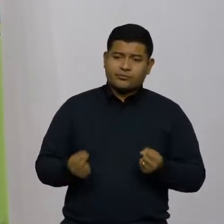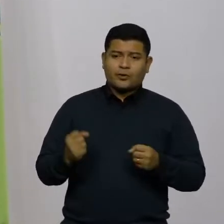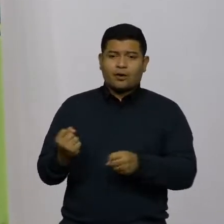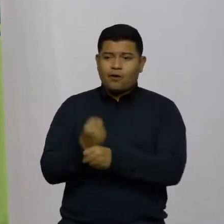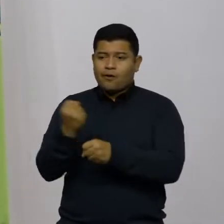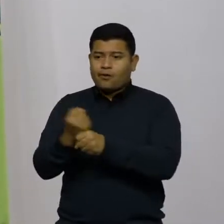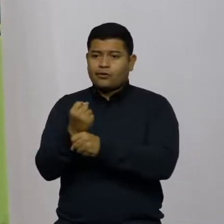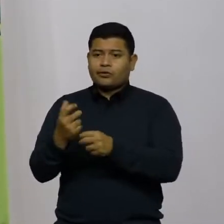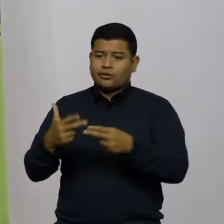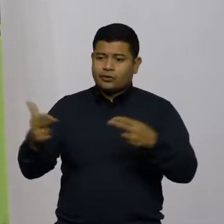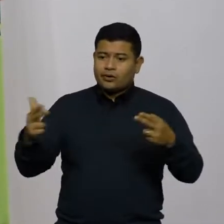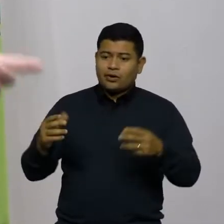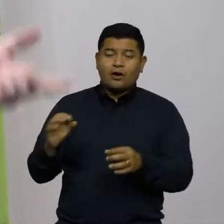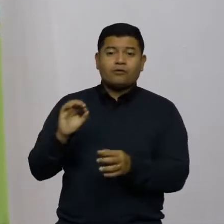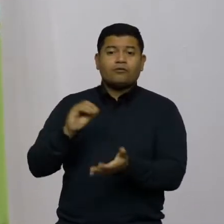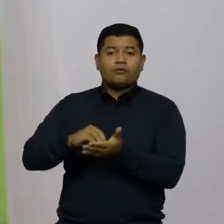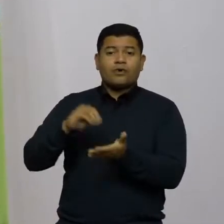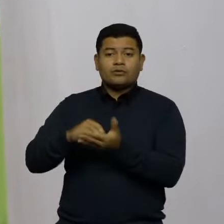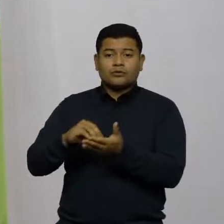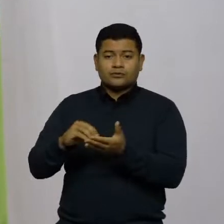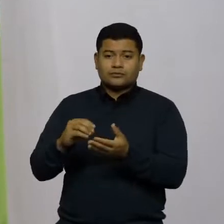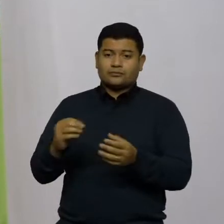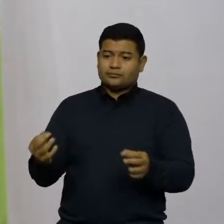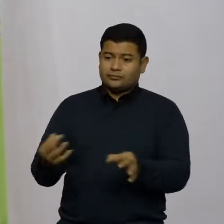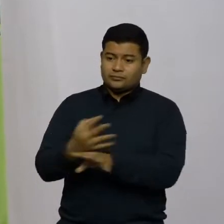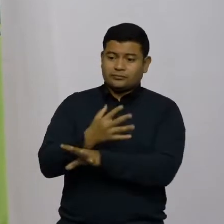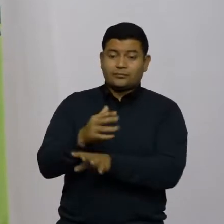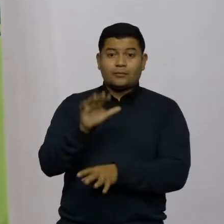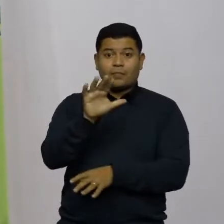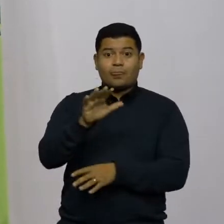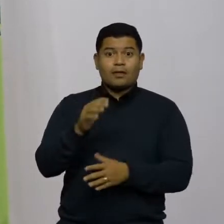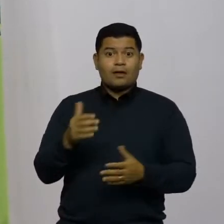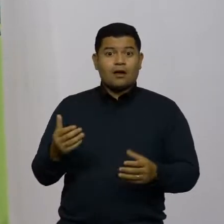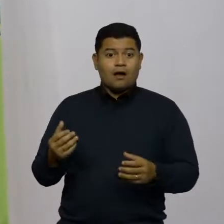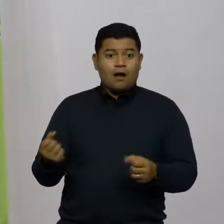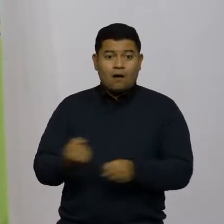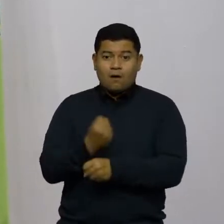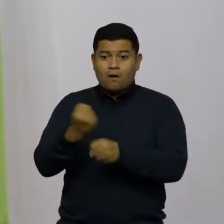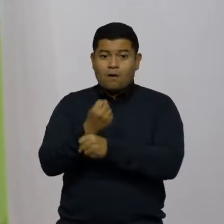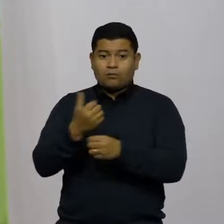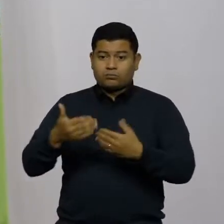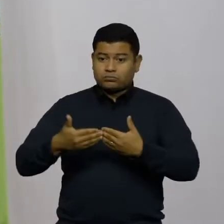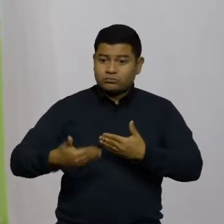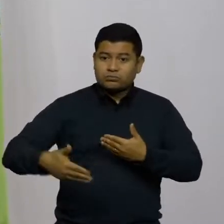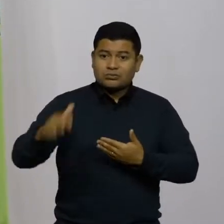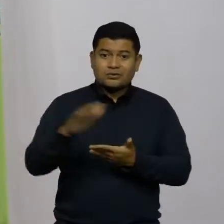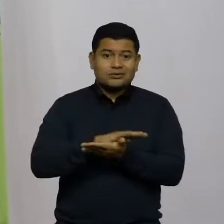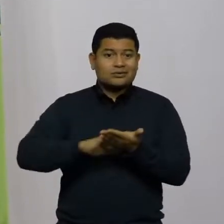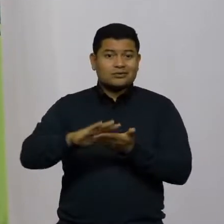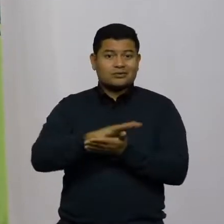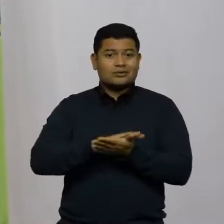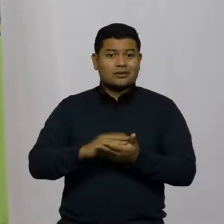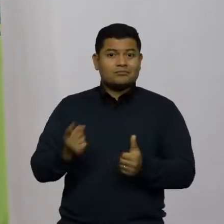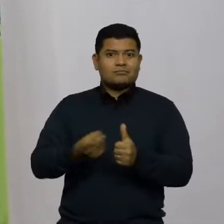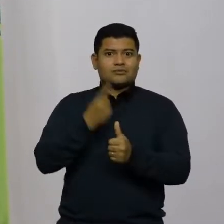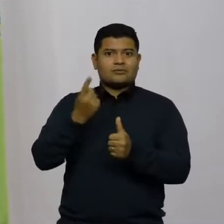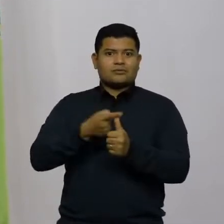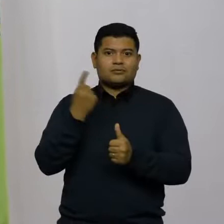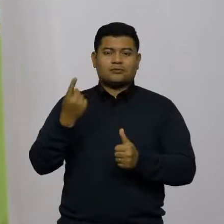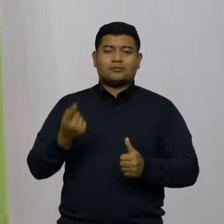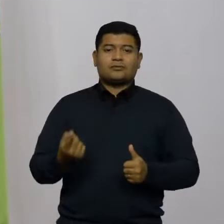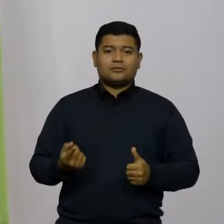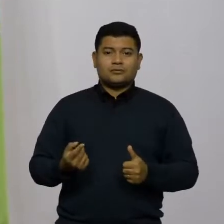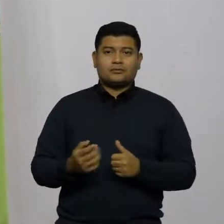mais uma. Agora, obra não começada é a primeira vez que eu vejo a inauguração de uma obra não começada.